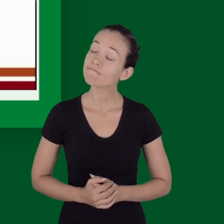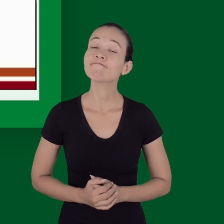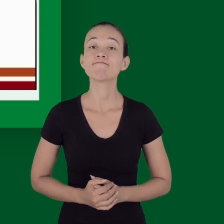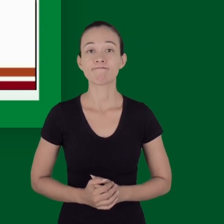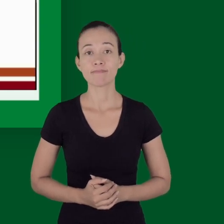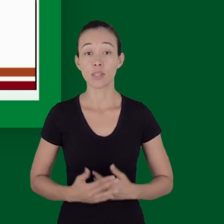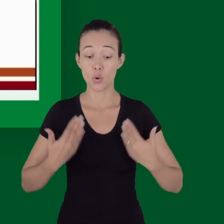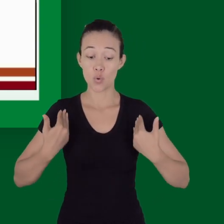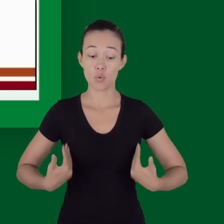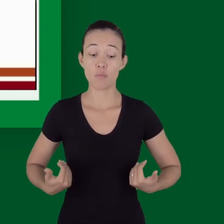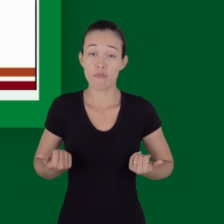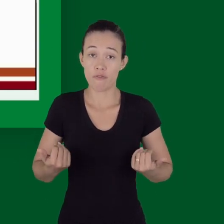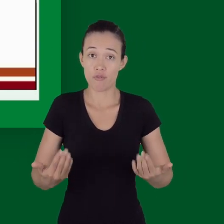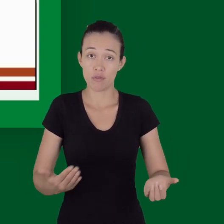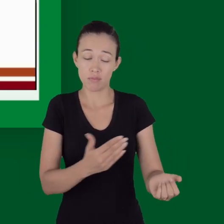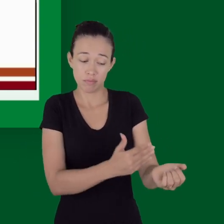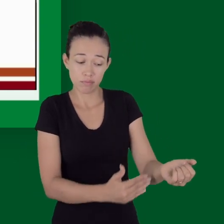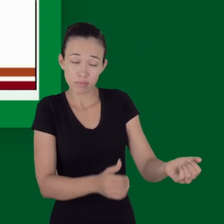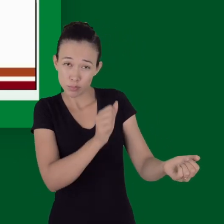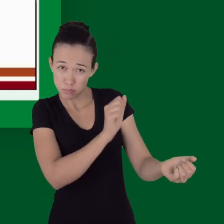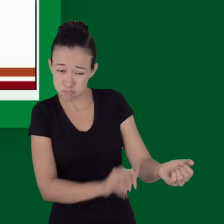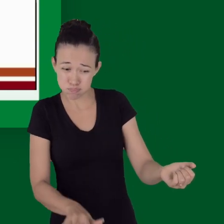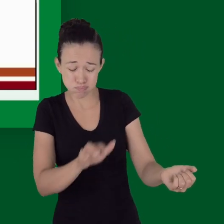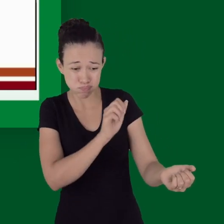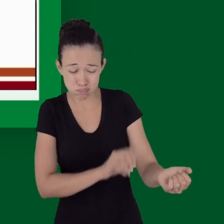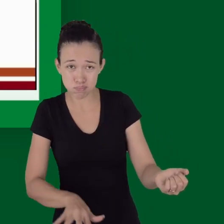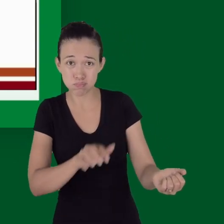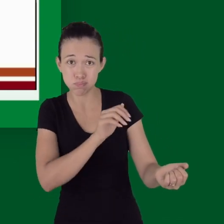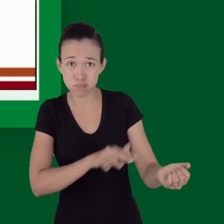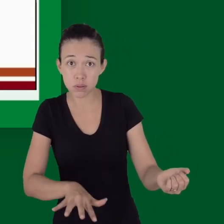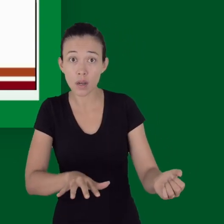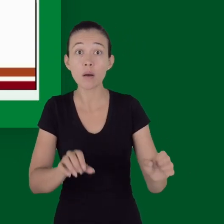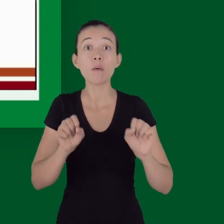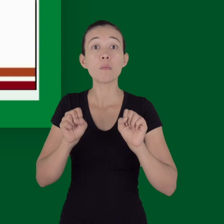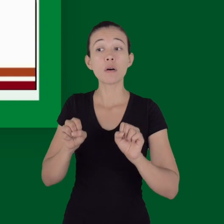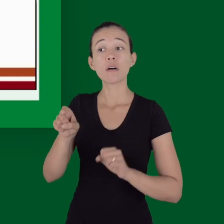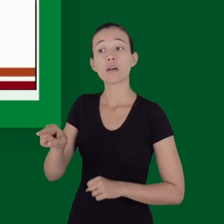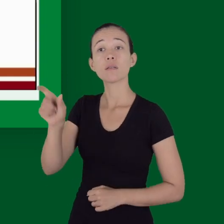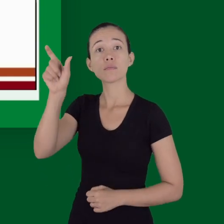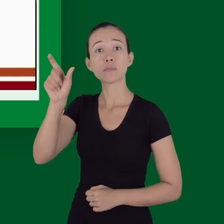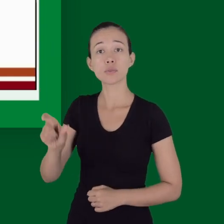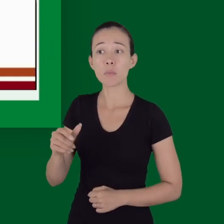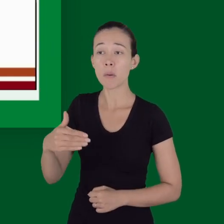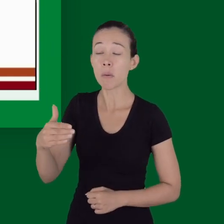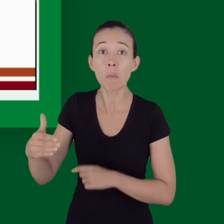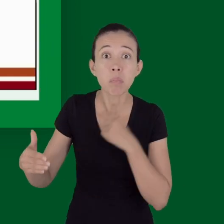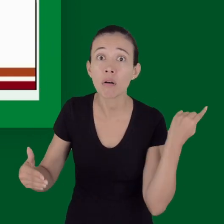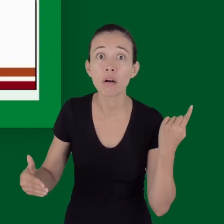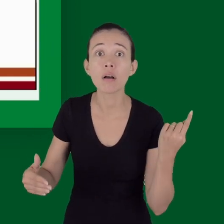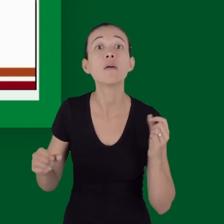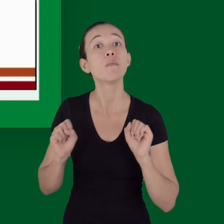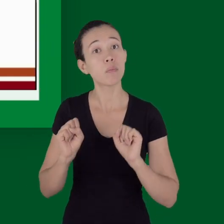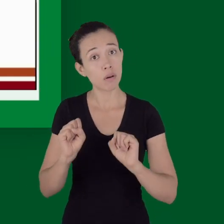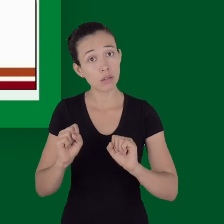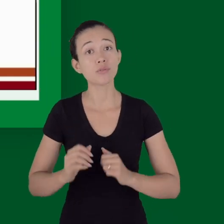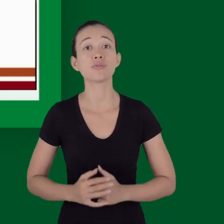hemorragia externa, ela pode matar um paciente mais rapidamente do que a maioria dos outros mecanismos de trauma.